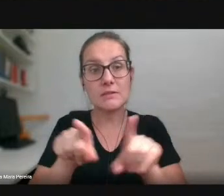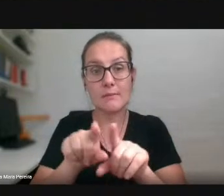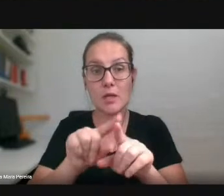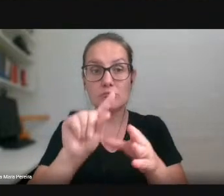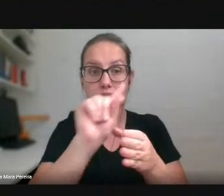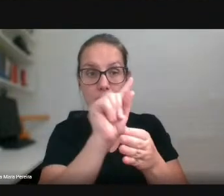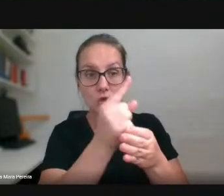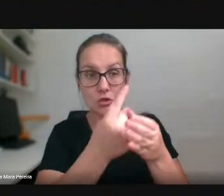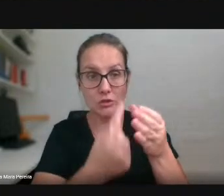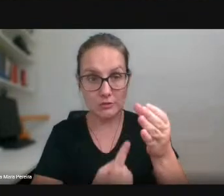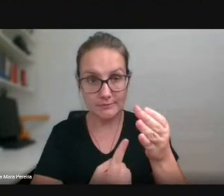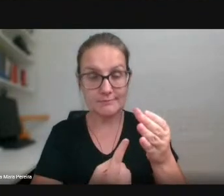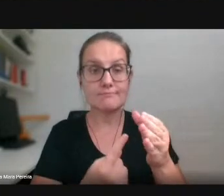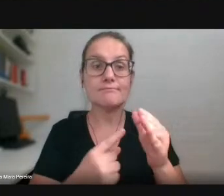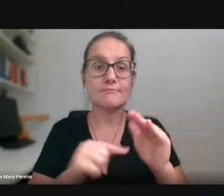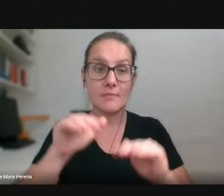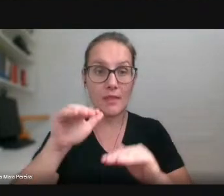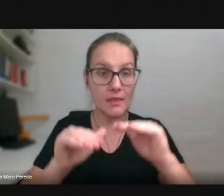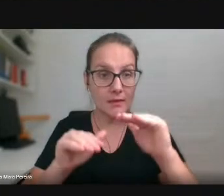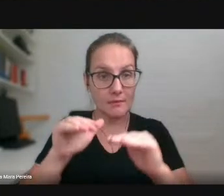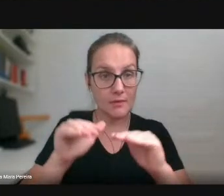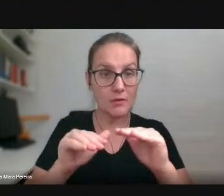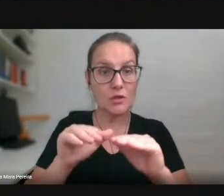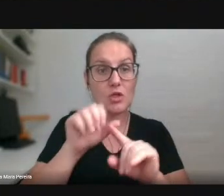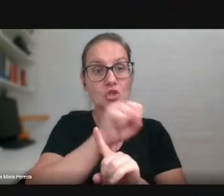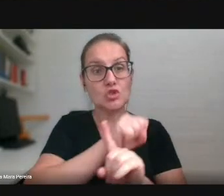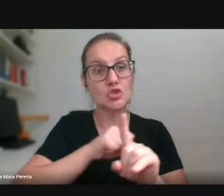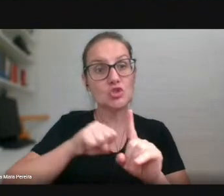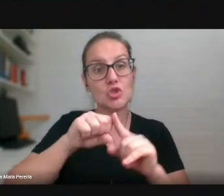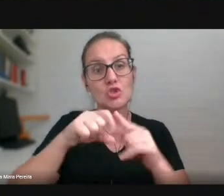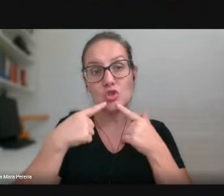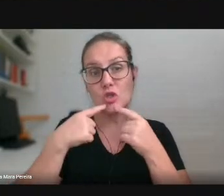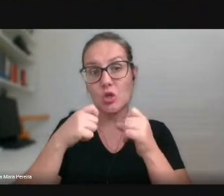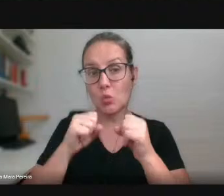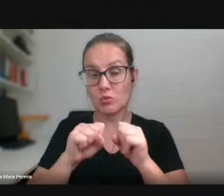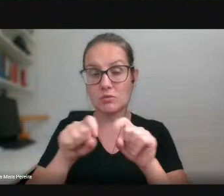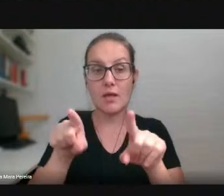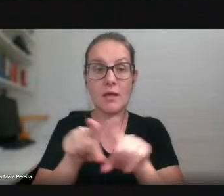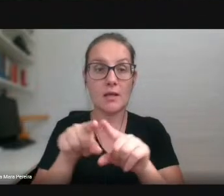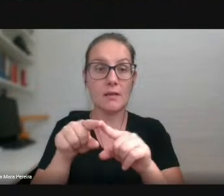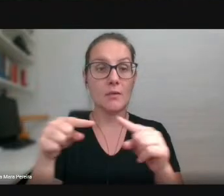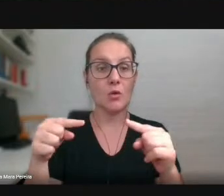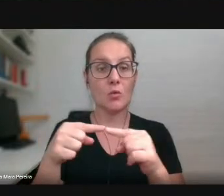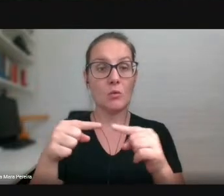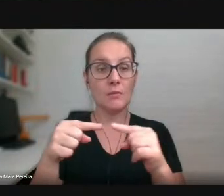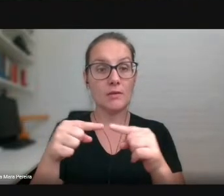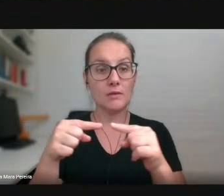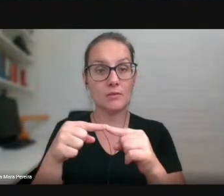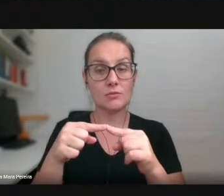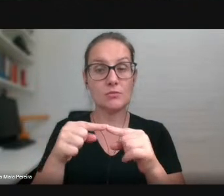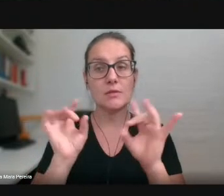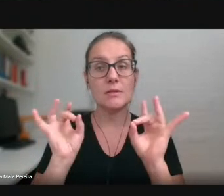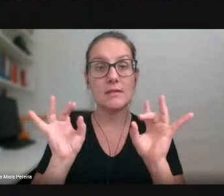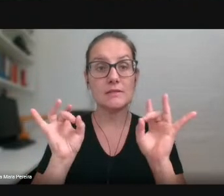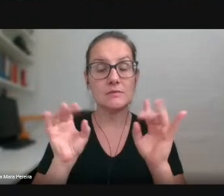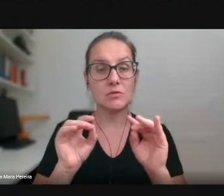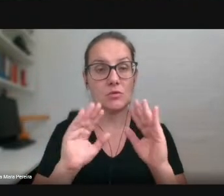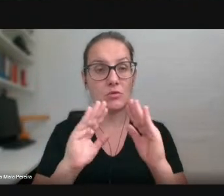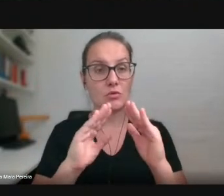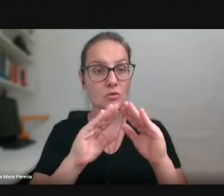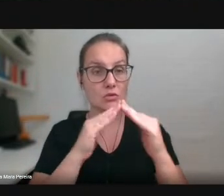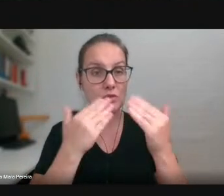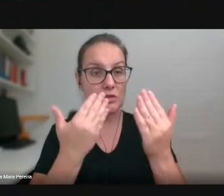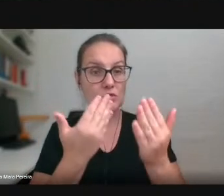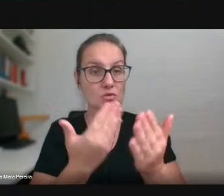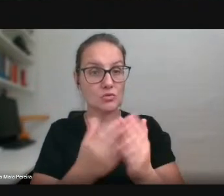conforme a situação sociolinguística e de acordo com as especificidades da educação escolar